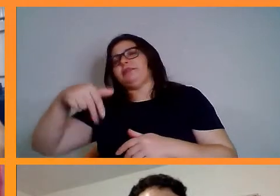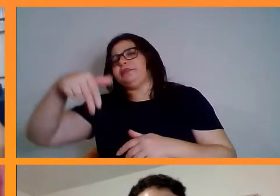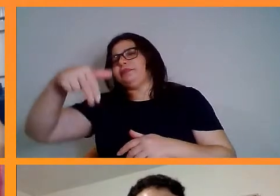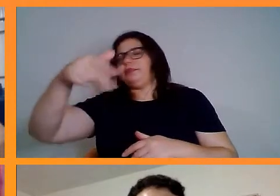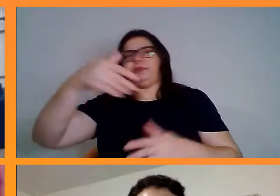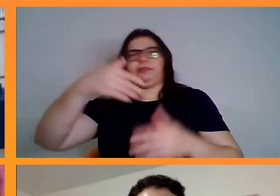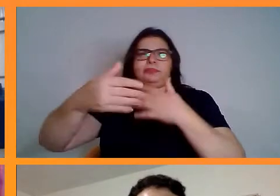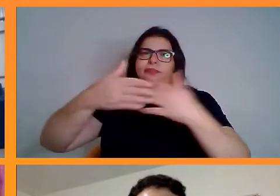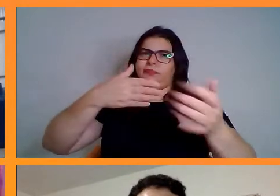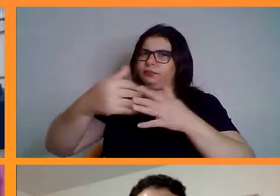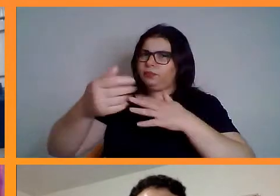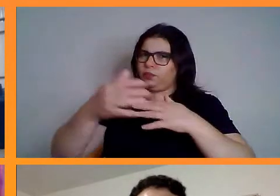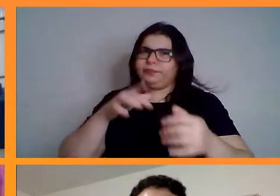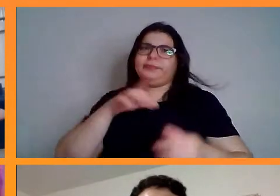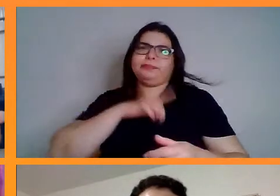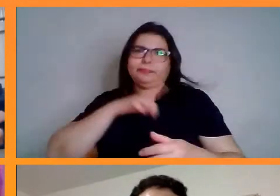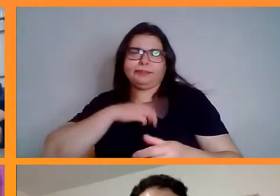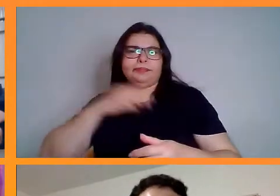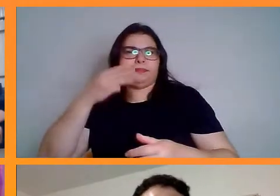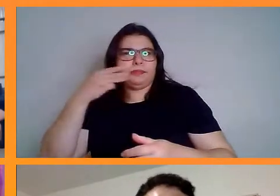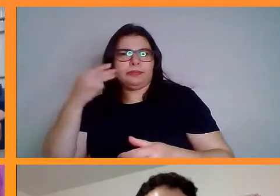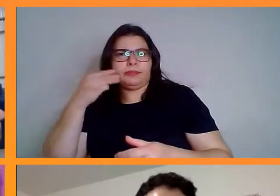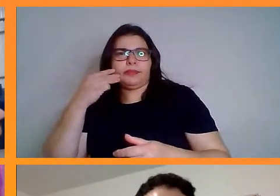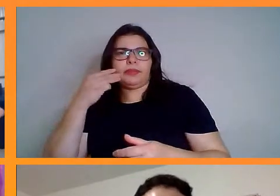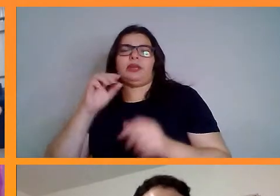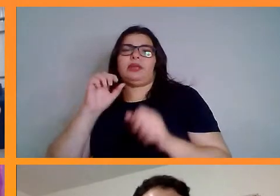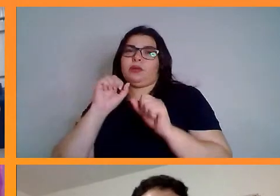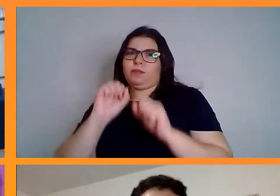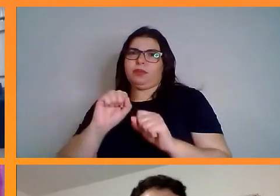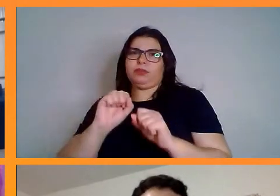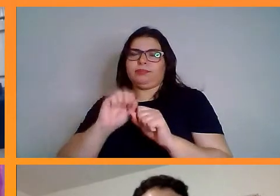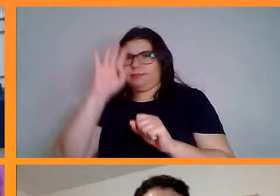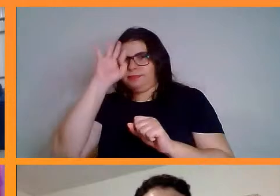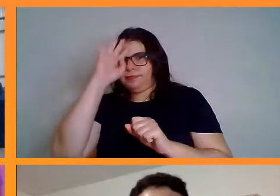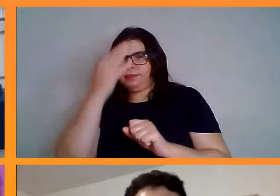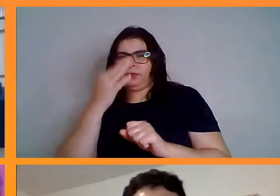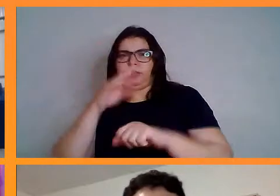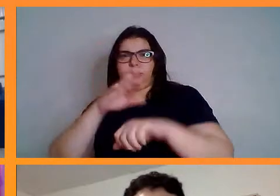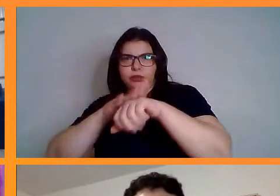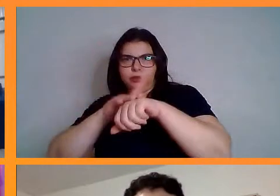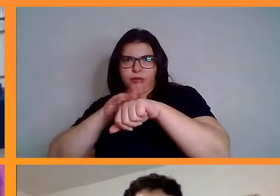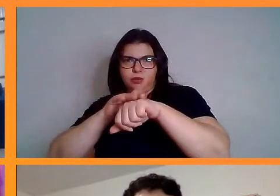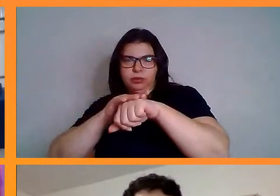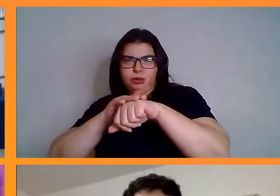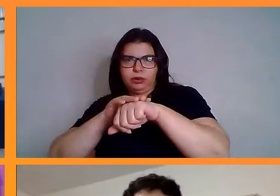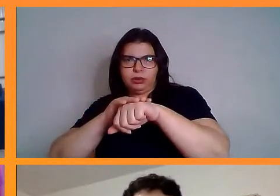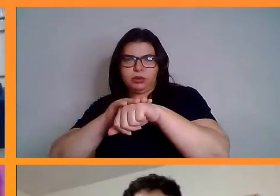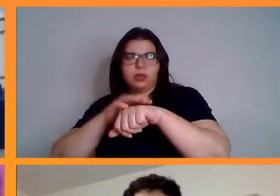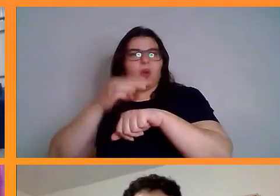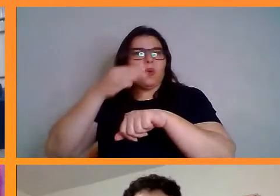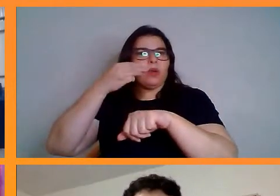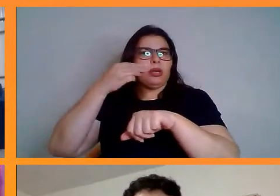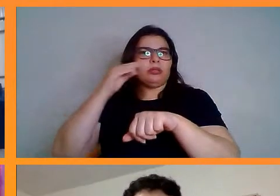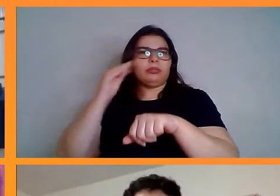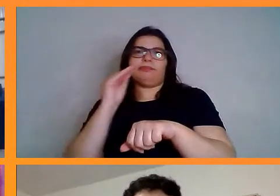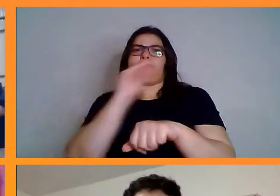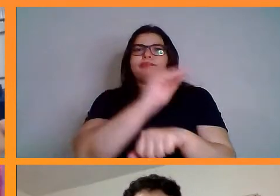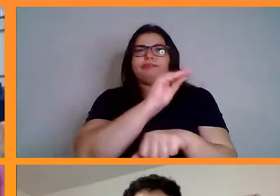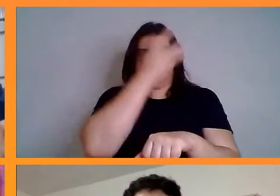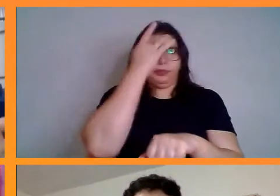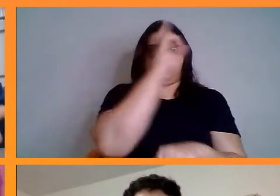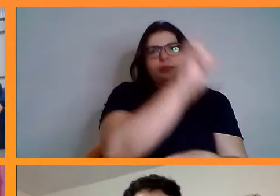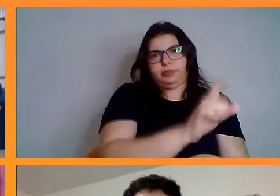que vai acontecendo? Isso pode gerar transmissão de doenças. Então, normalmente, existe a castração desses